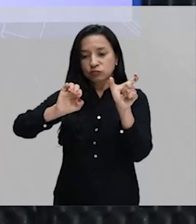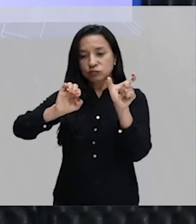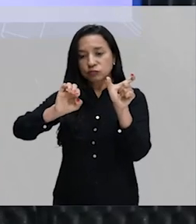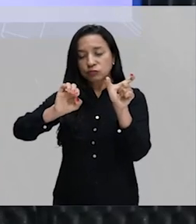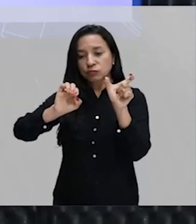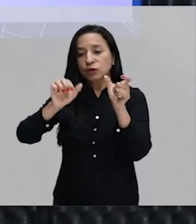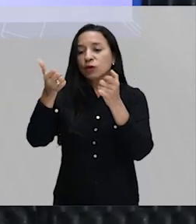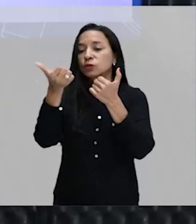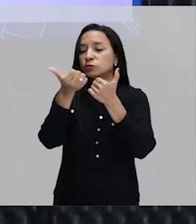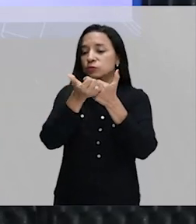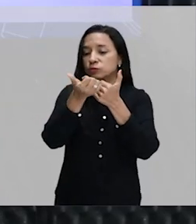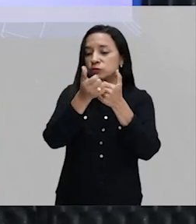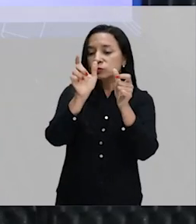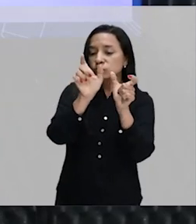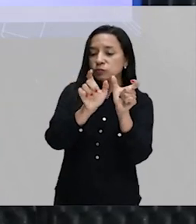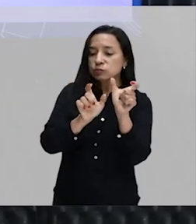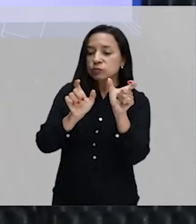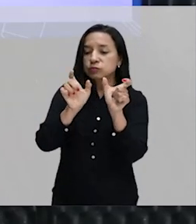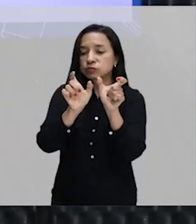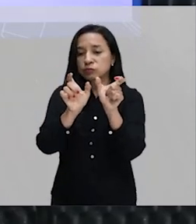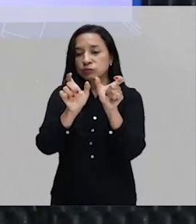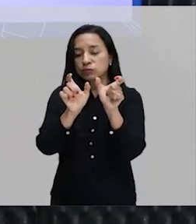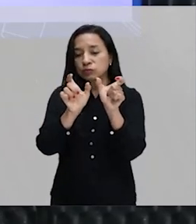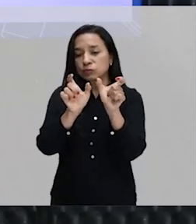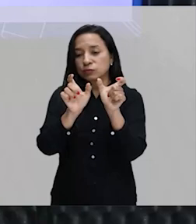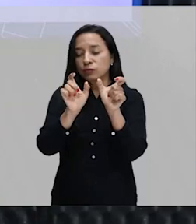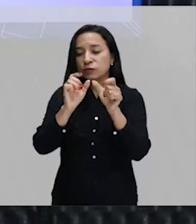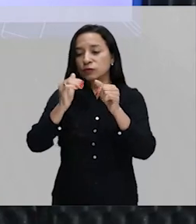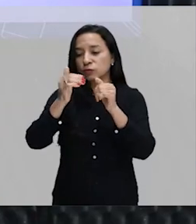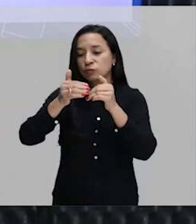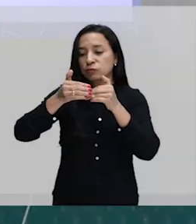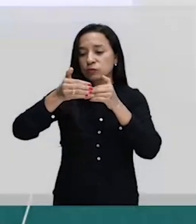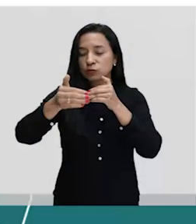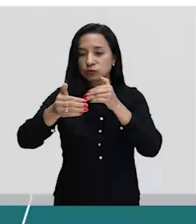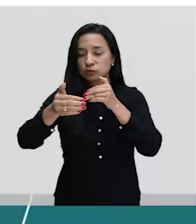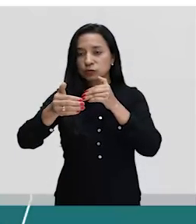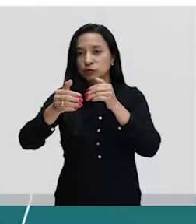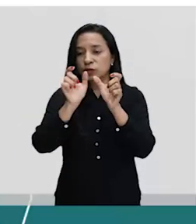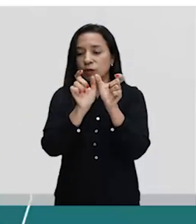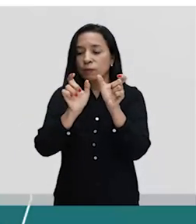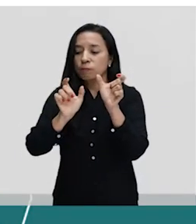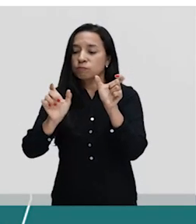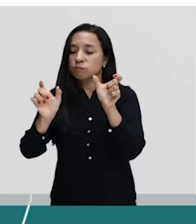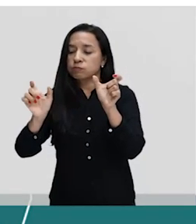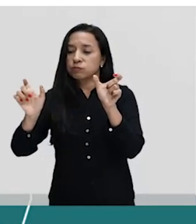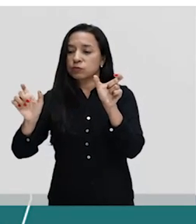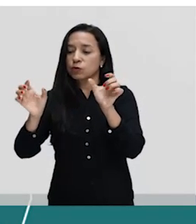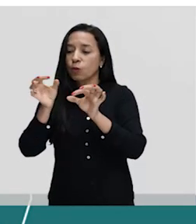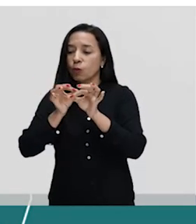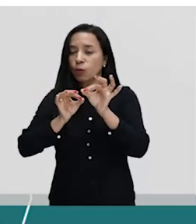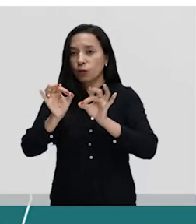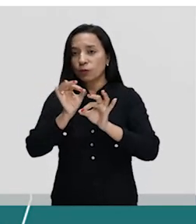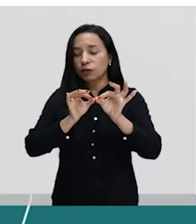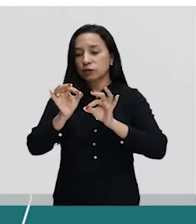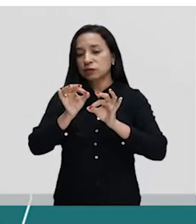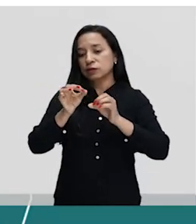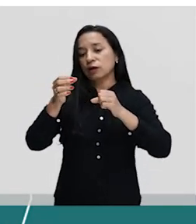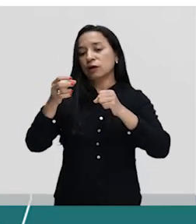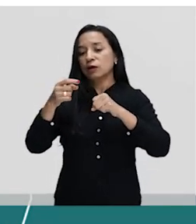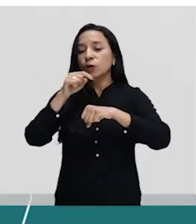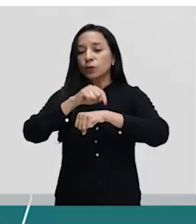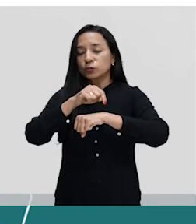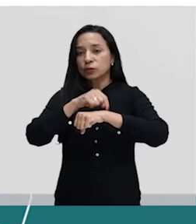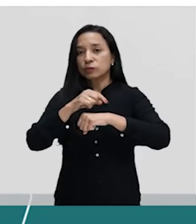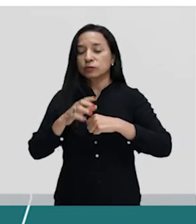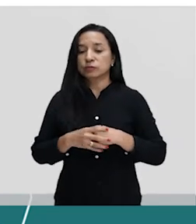segunda conjugação e vou fazendo as suas construções para poder montar os seus tempos. Então,